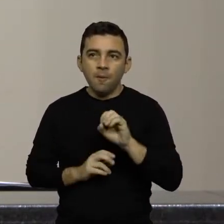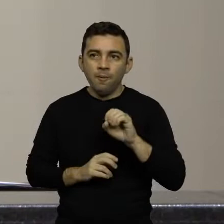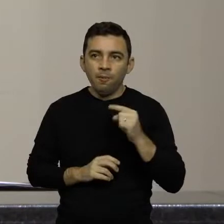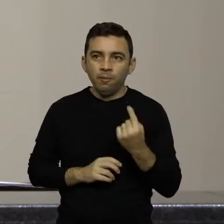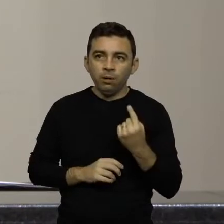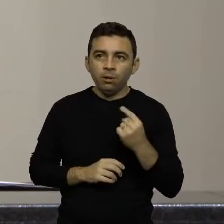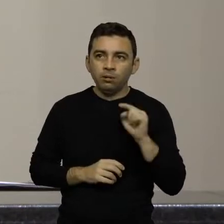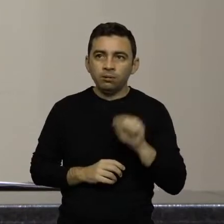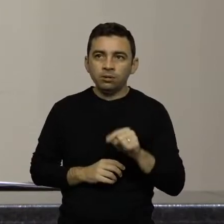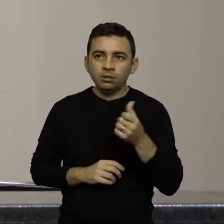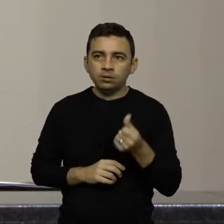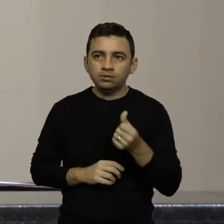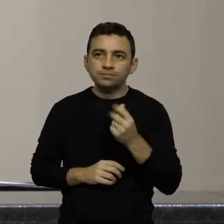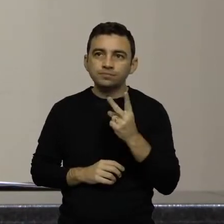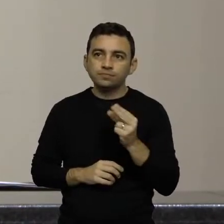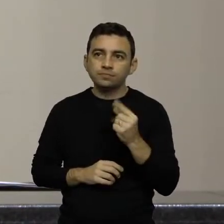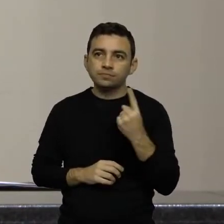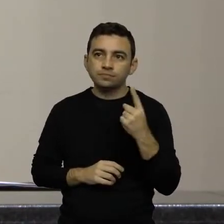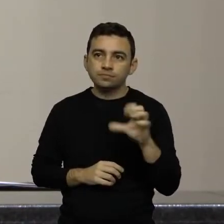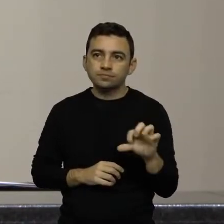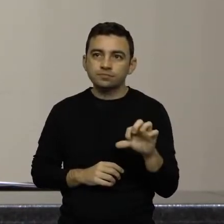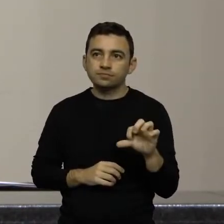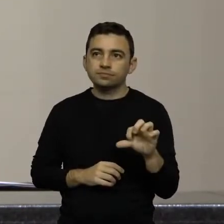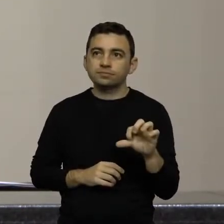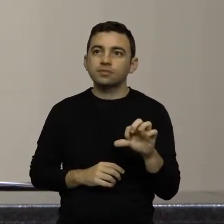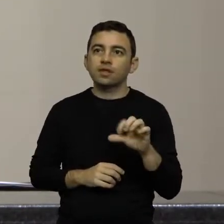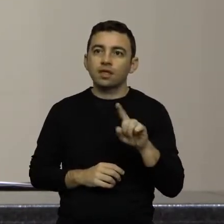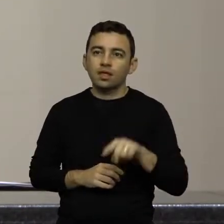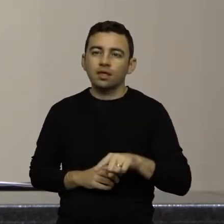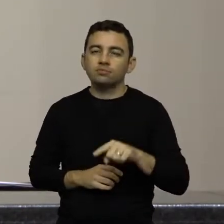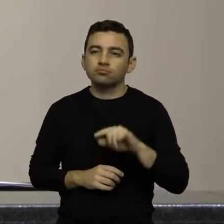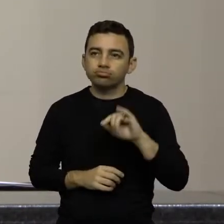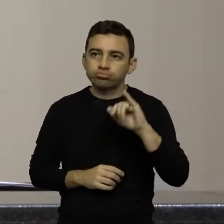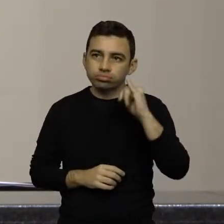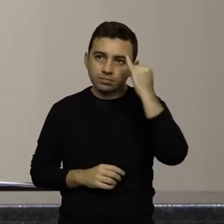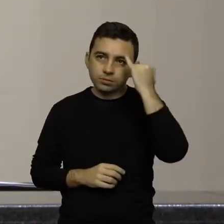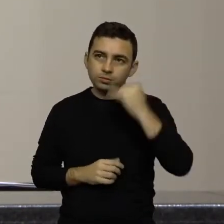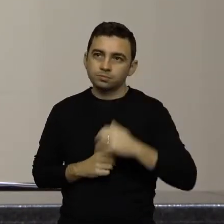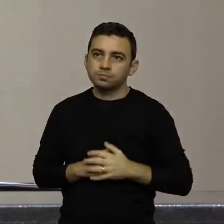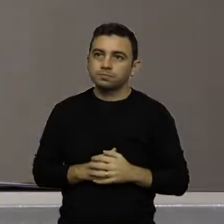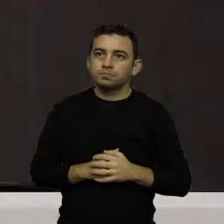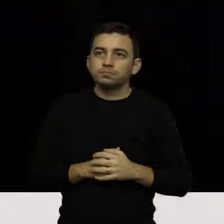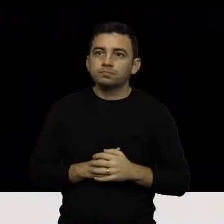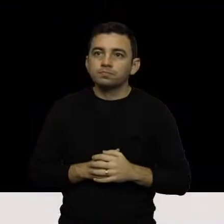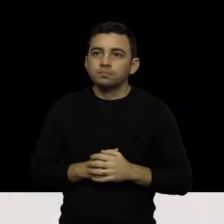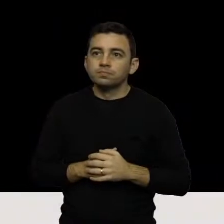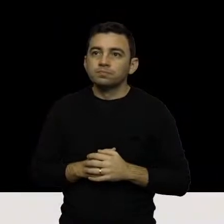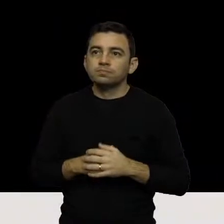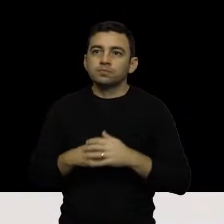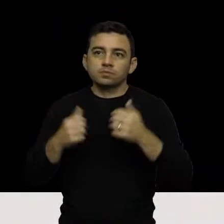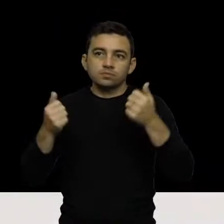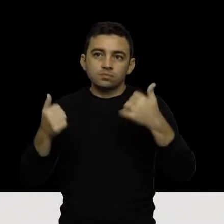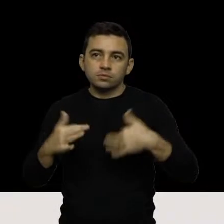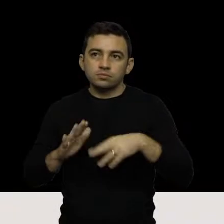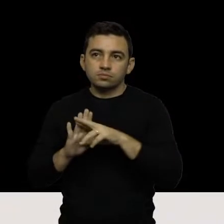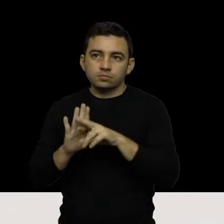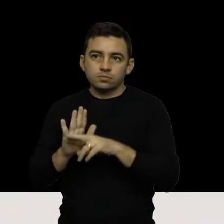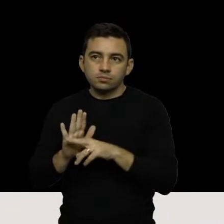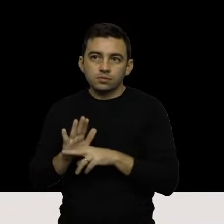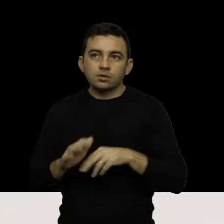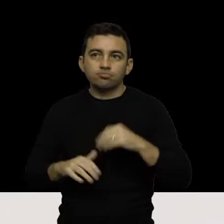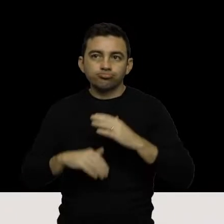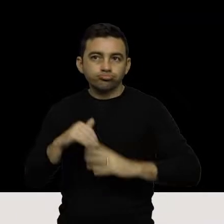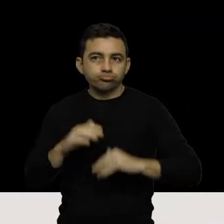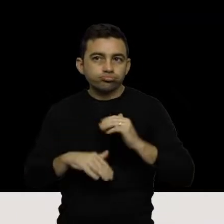de 2019. Autor, deputado Jair Mioto, dispõe sobre o regulamento da prática esportiva e